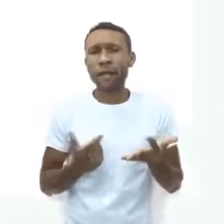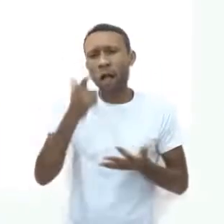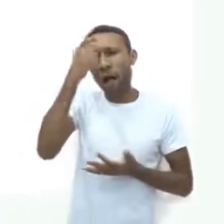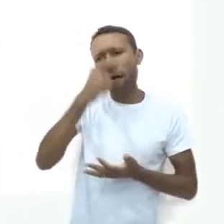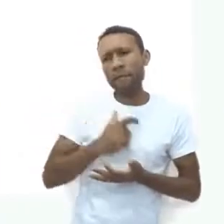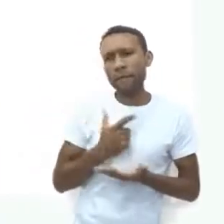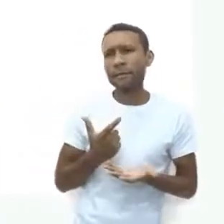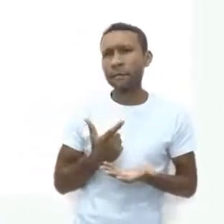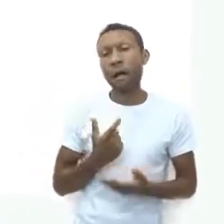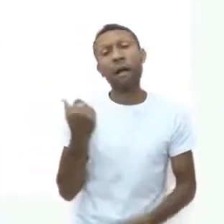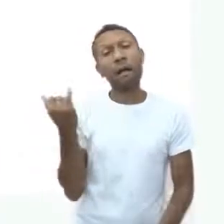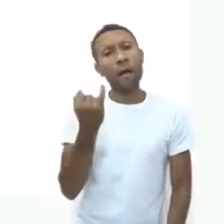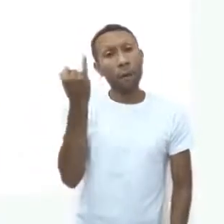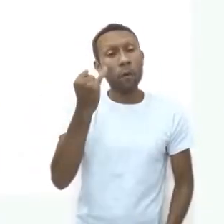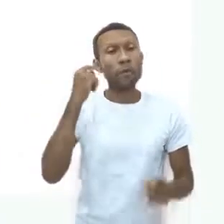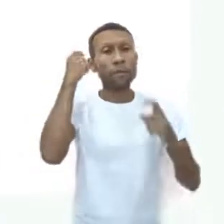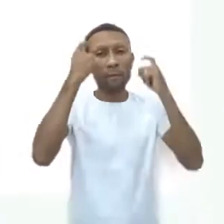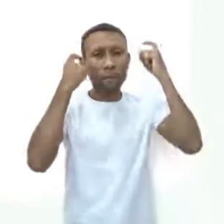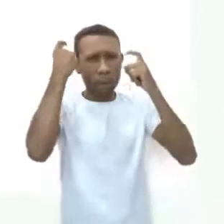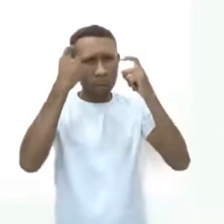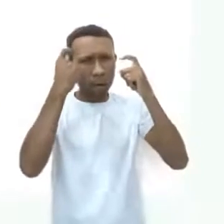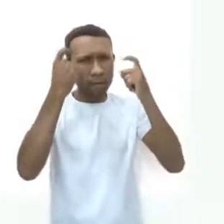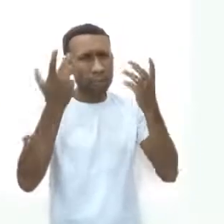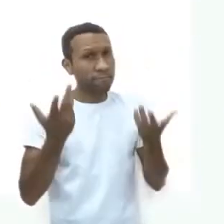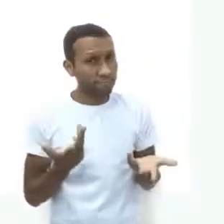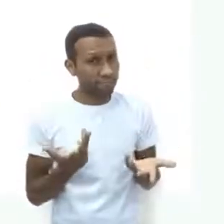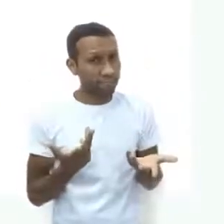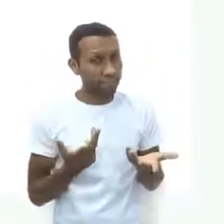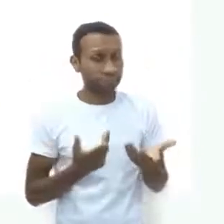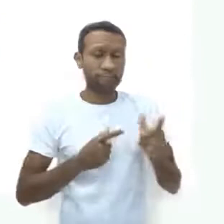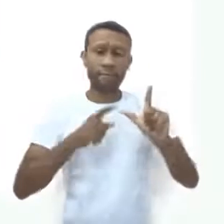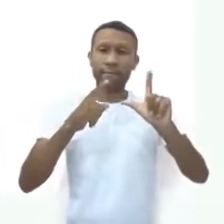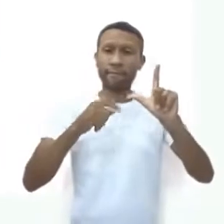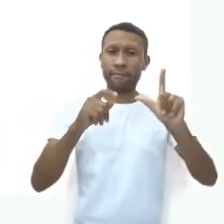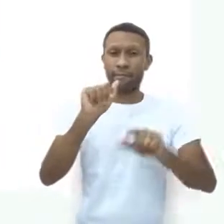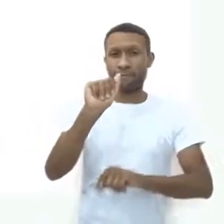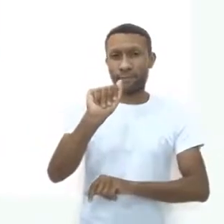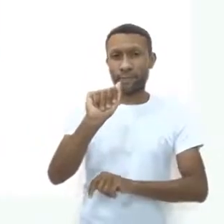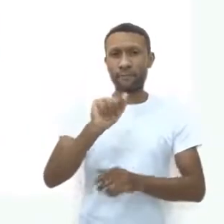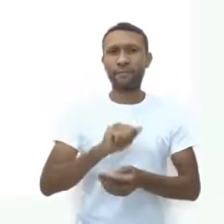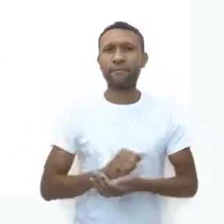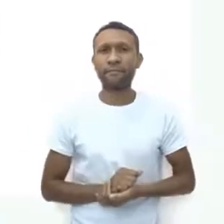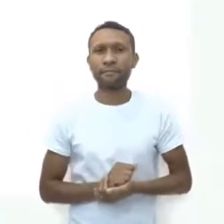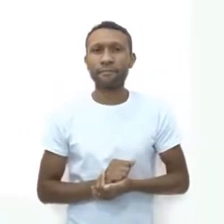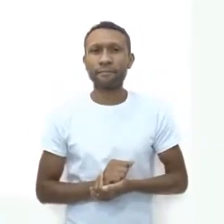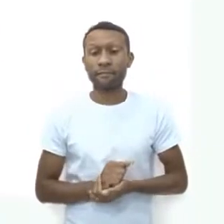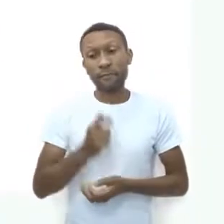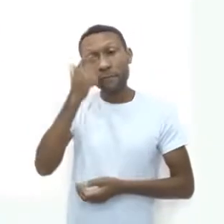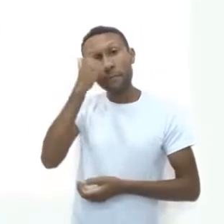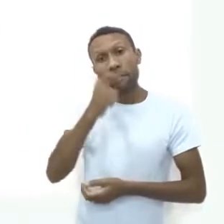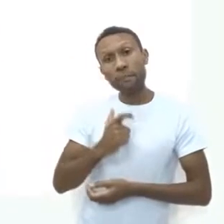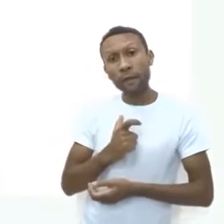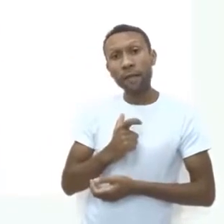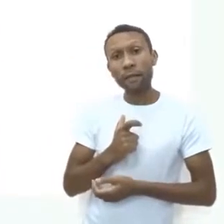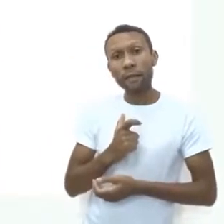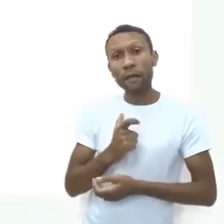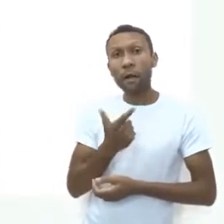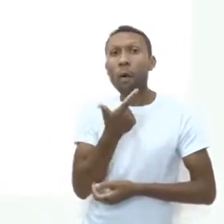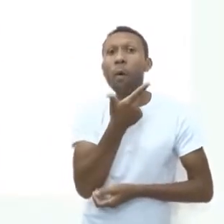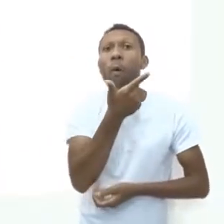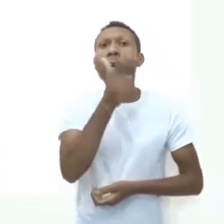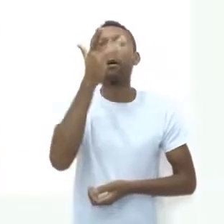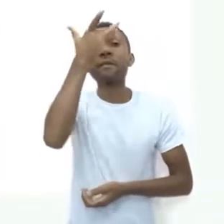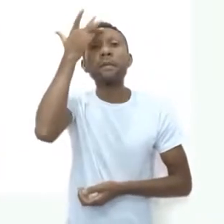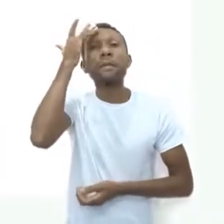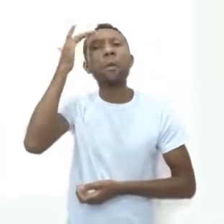você. É importante se preocupar com isso? Letra A. A reputação diz respeito ao que os outros